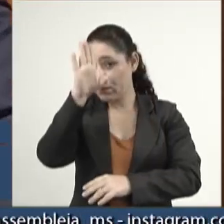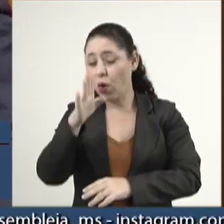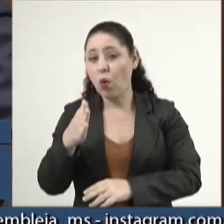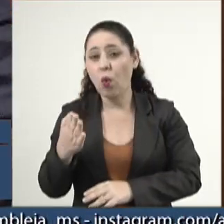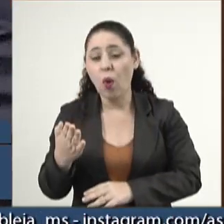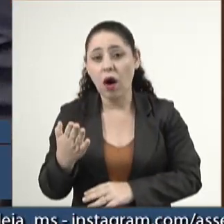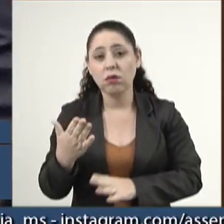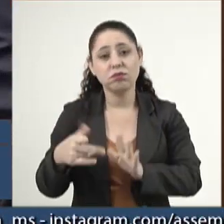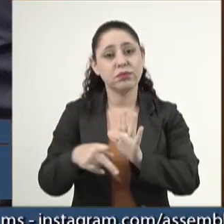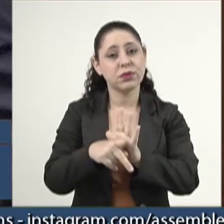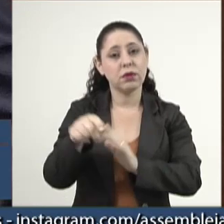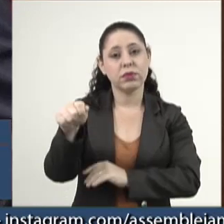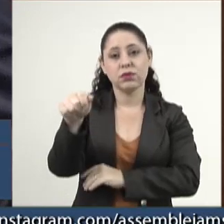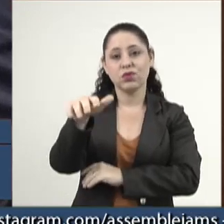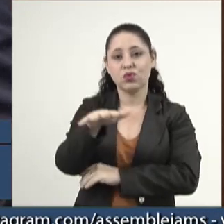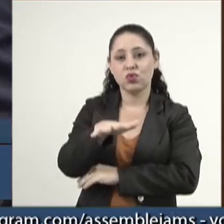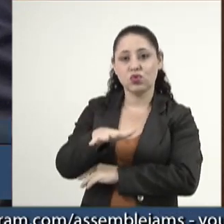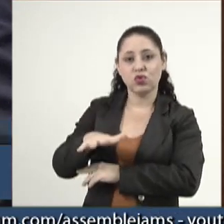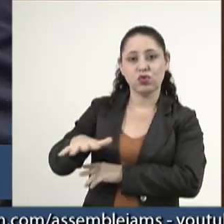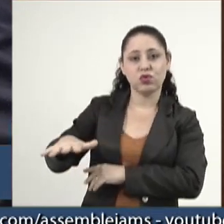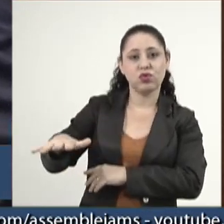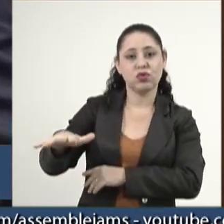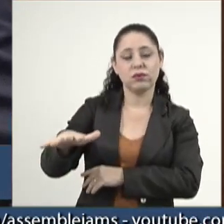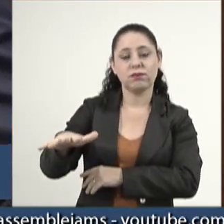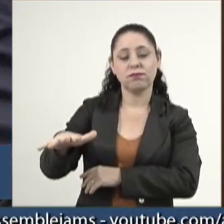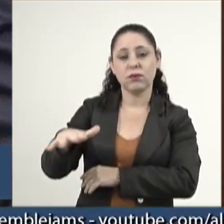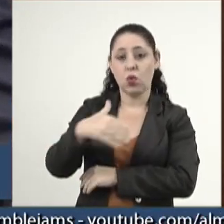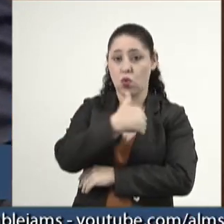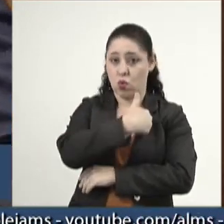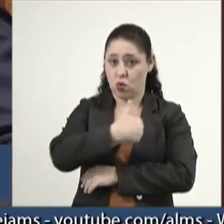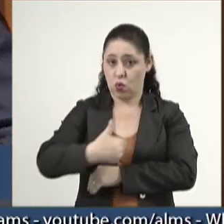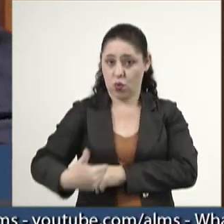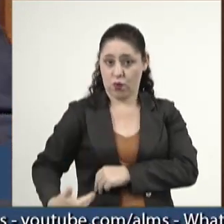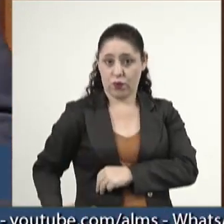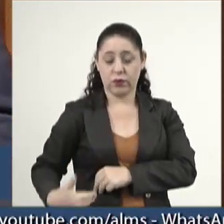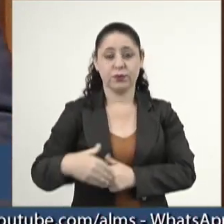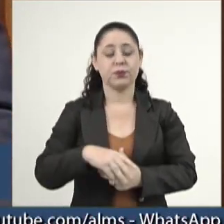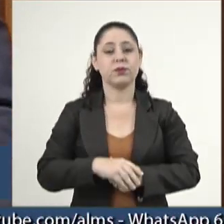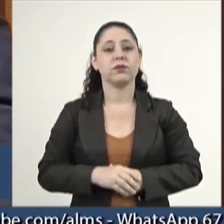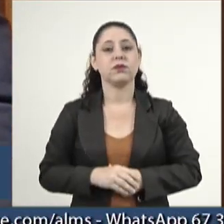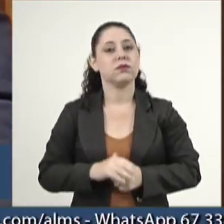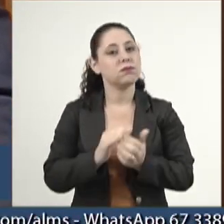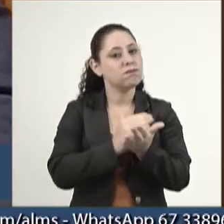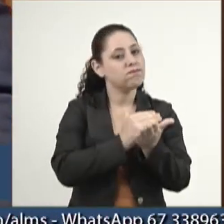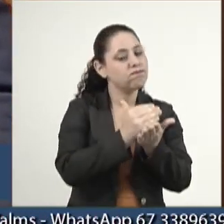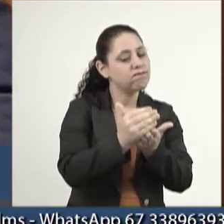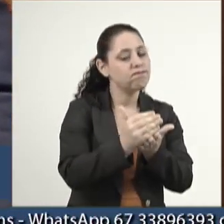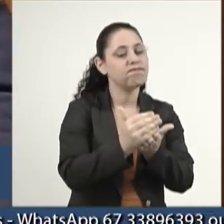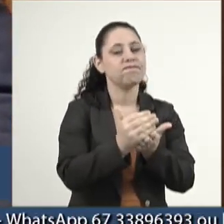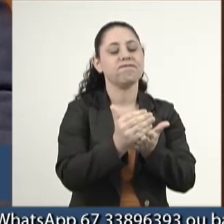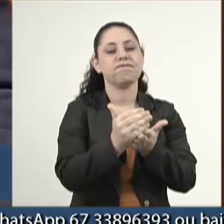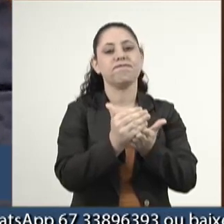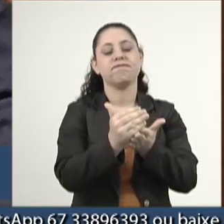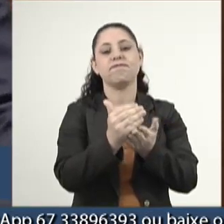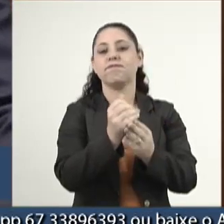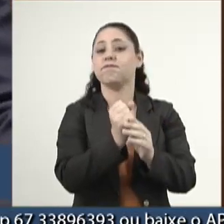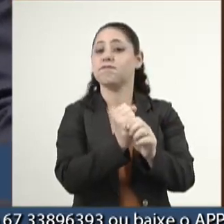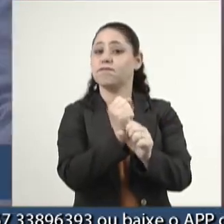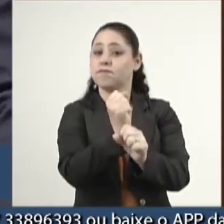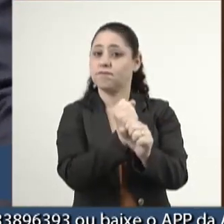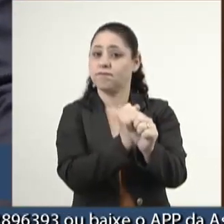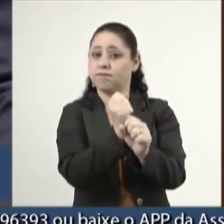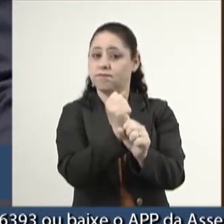nas áreas sociais, nosso governo iniciou o ano